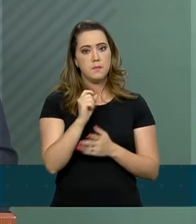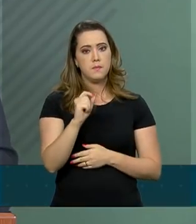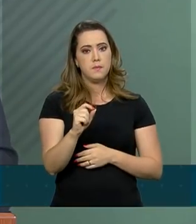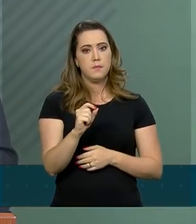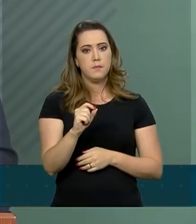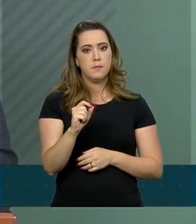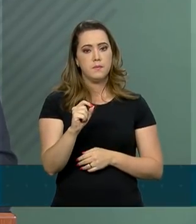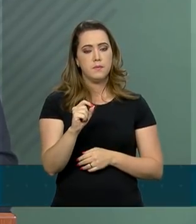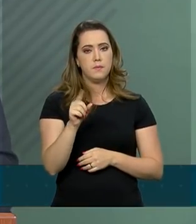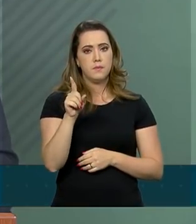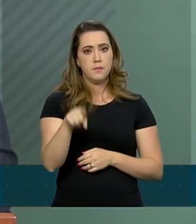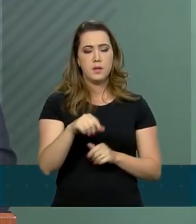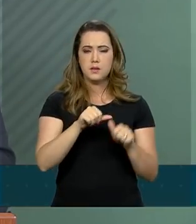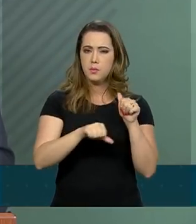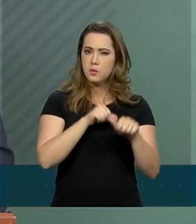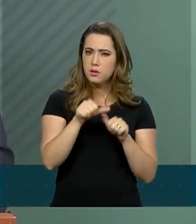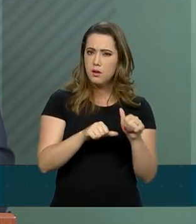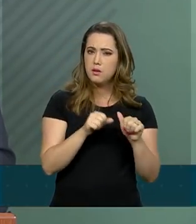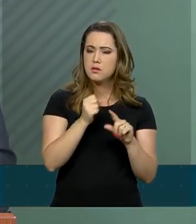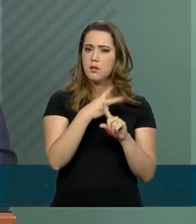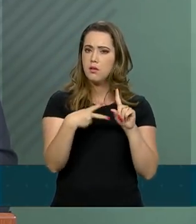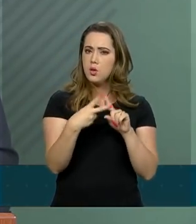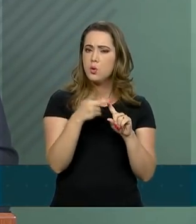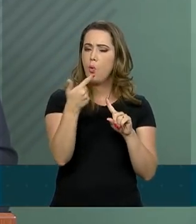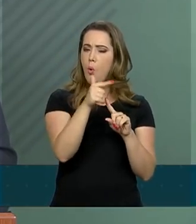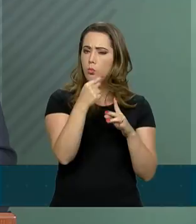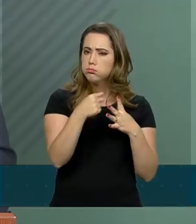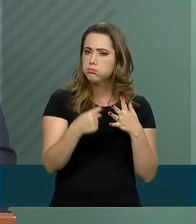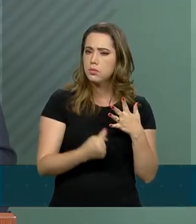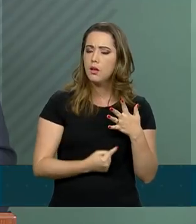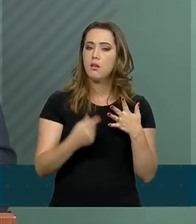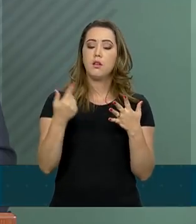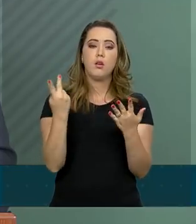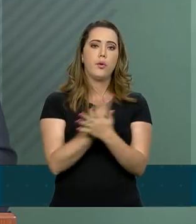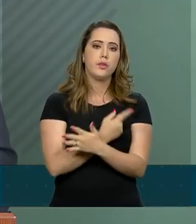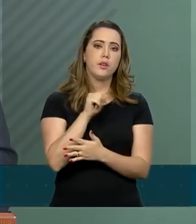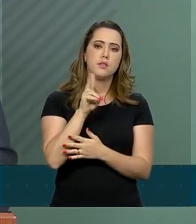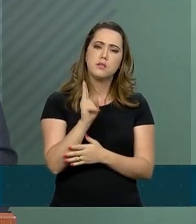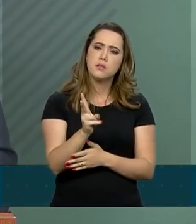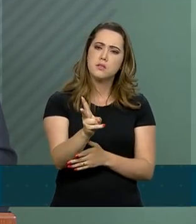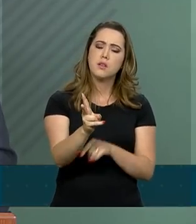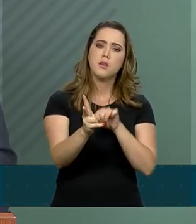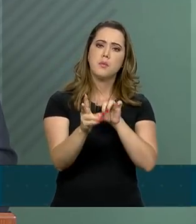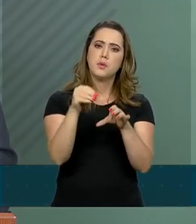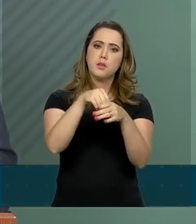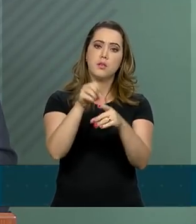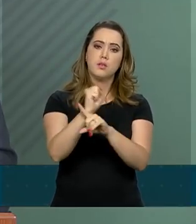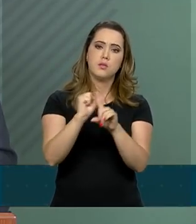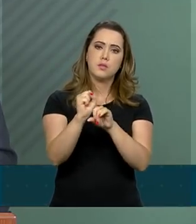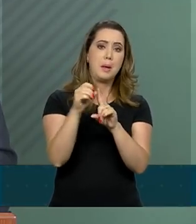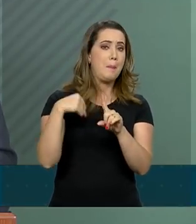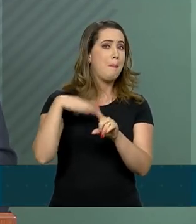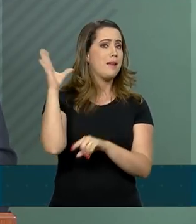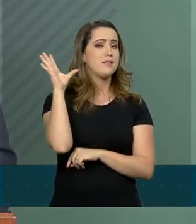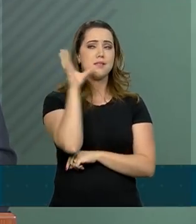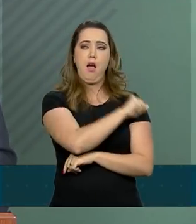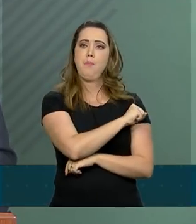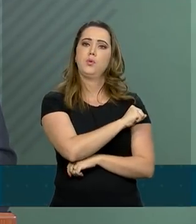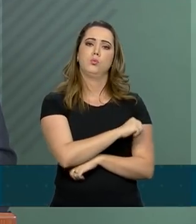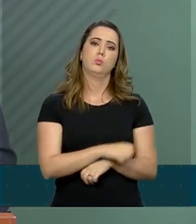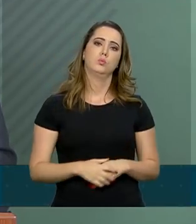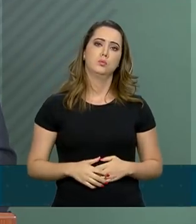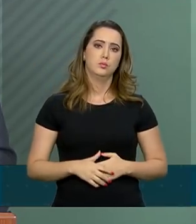essa reforma da Previdência e outras reformas se façam presentes no âmbito da nossa sociedade o mais rápido possível.